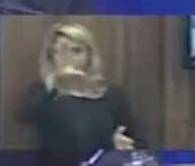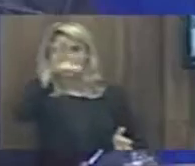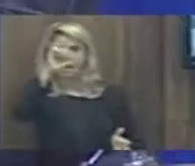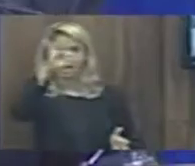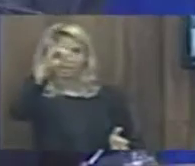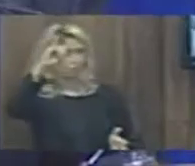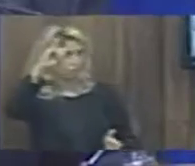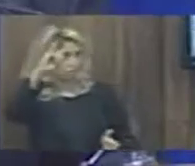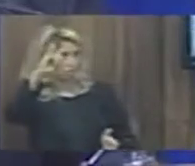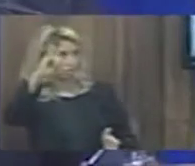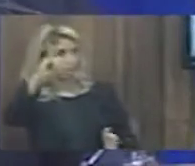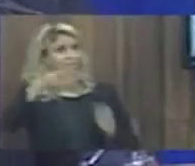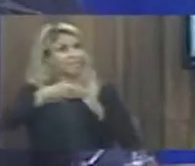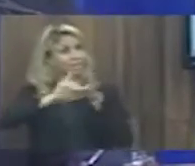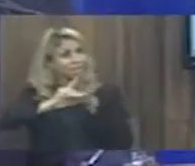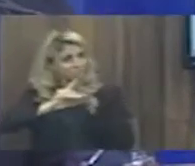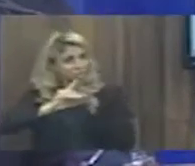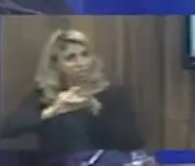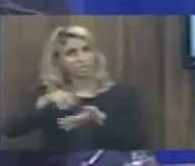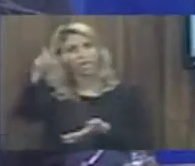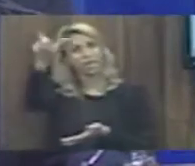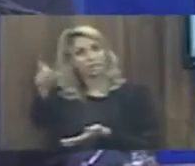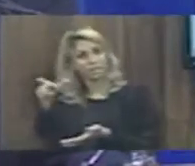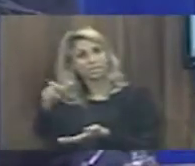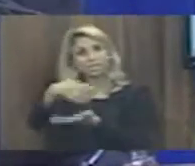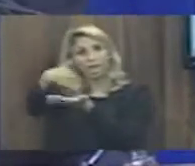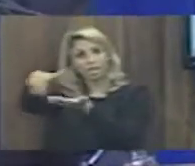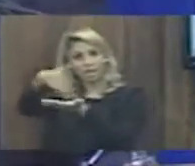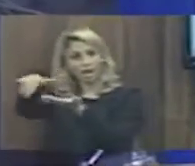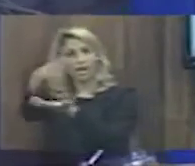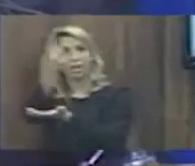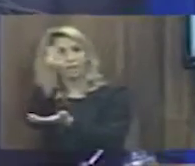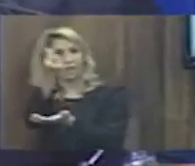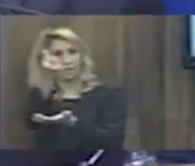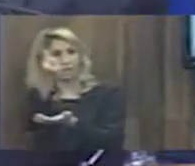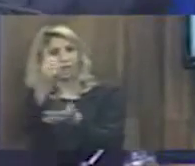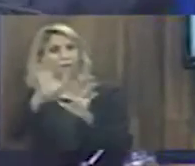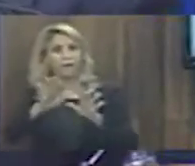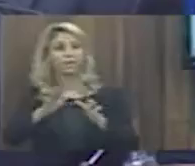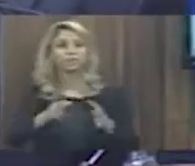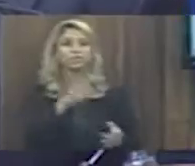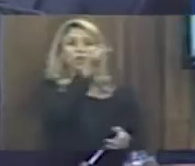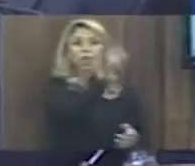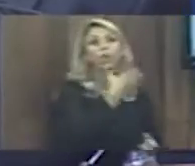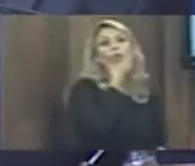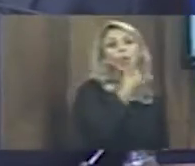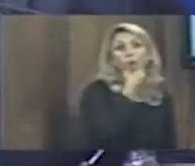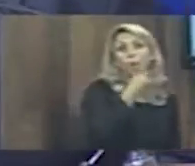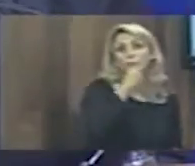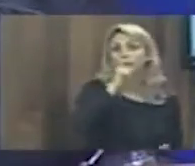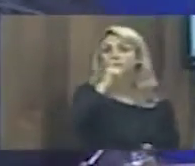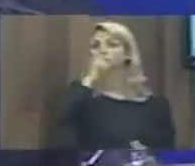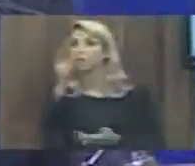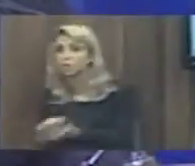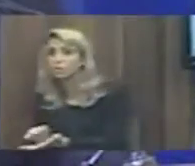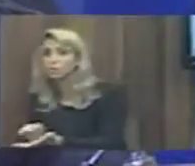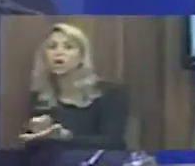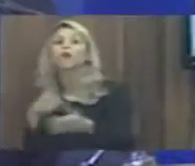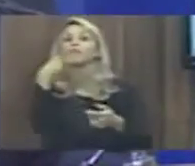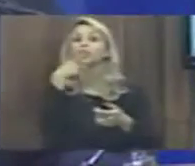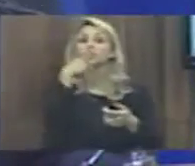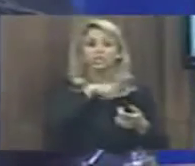hoje é secretário especial. Ele diz que tem parente do senhor Cate contratado na